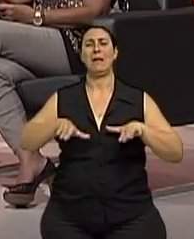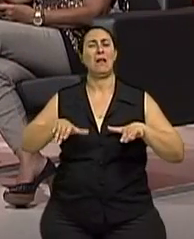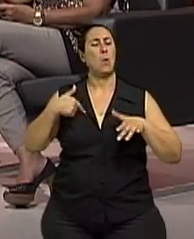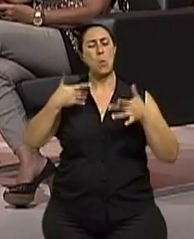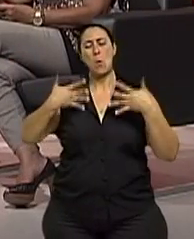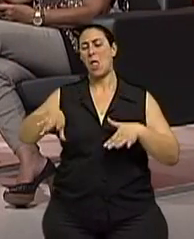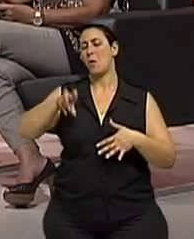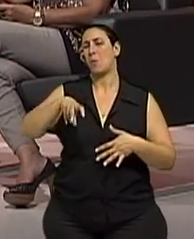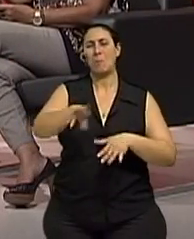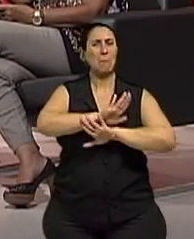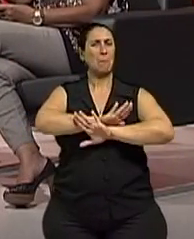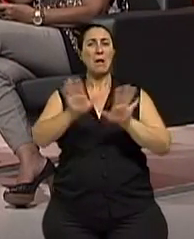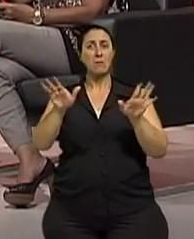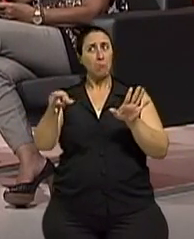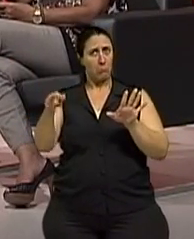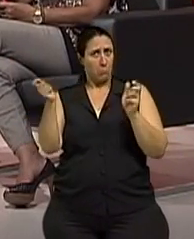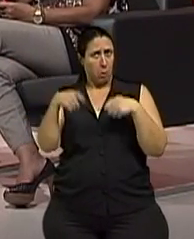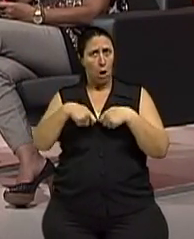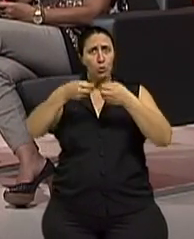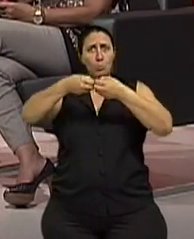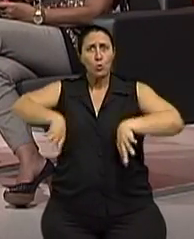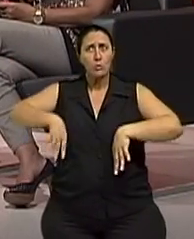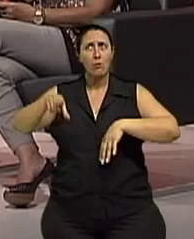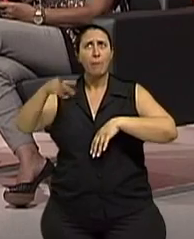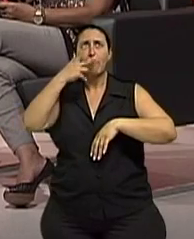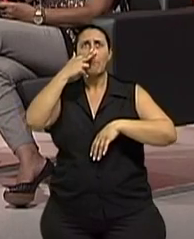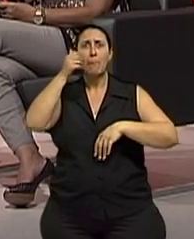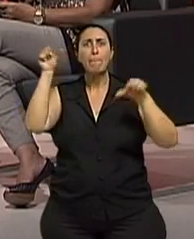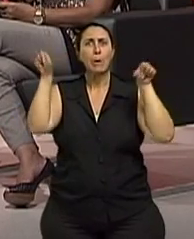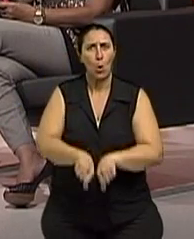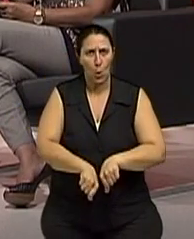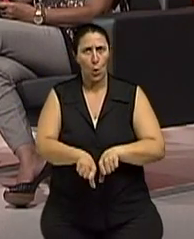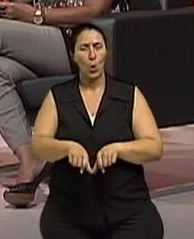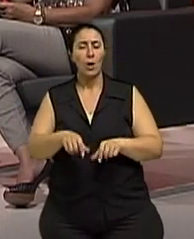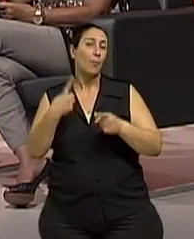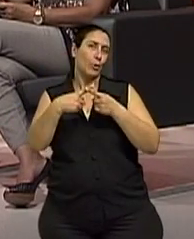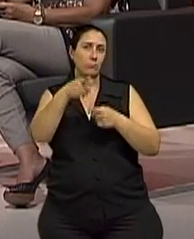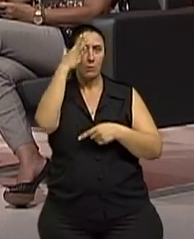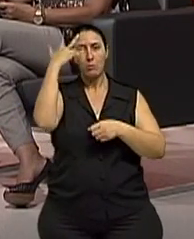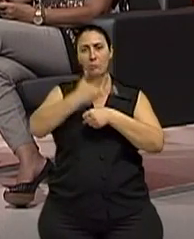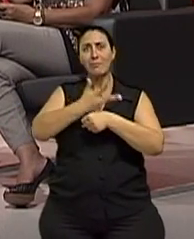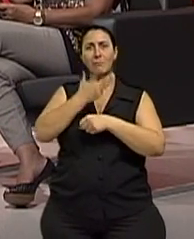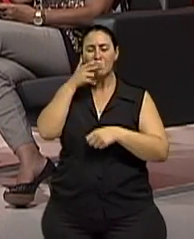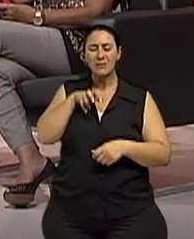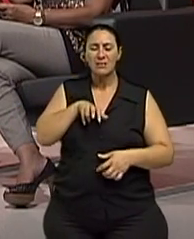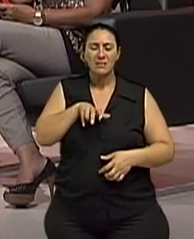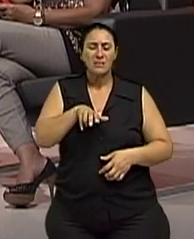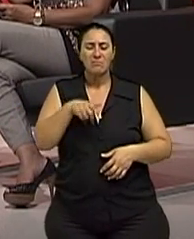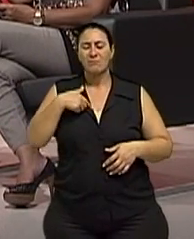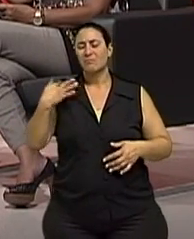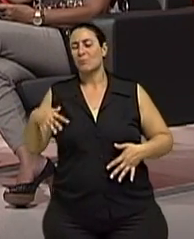isso prejudica mais? Porque às vezes o idoso, por causa de uma dor, ele fica só sentado, aí ele não caminha mais porque